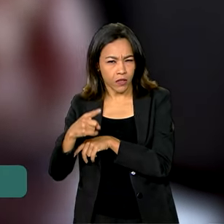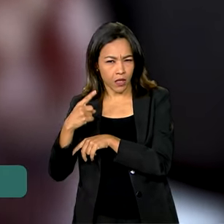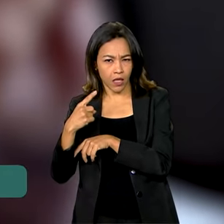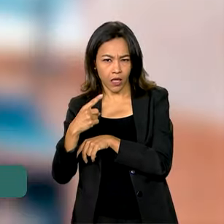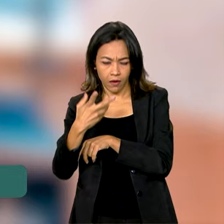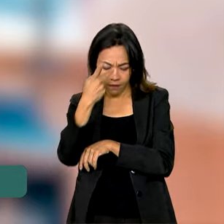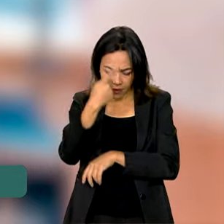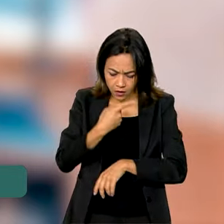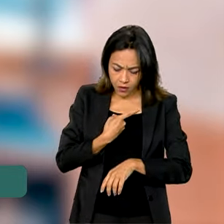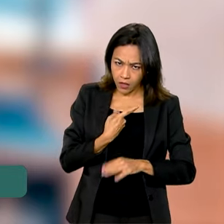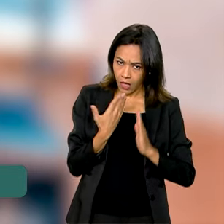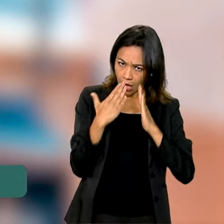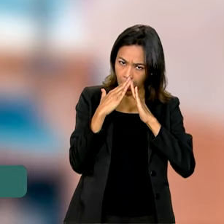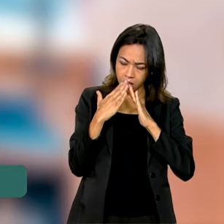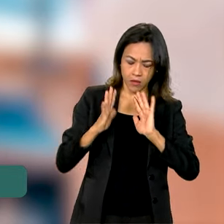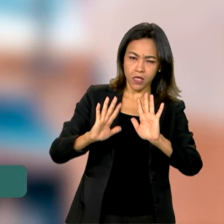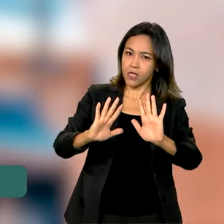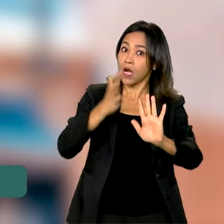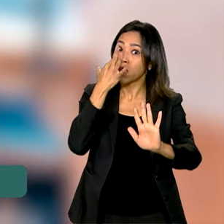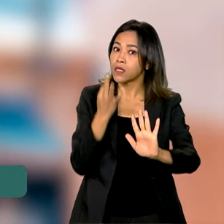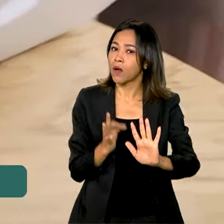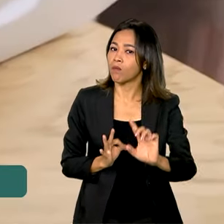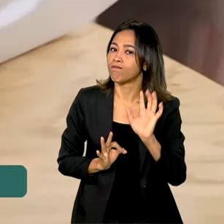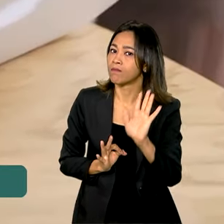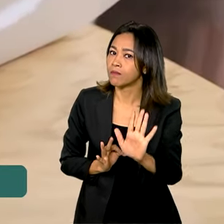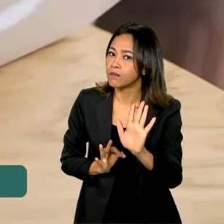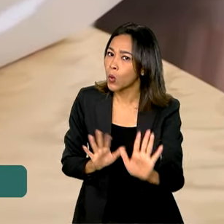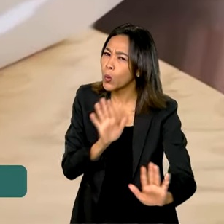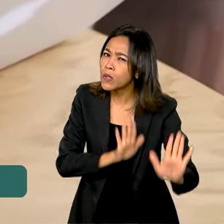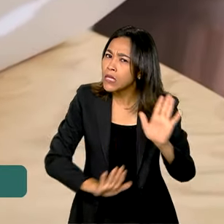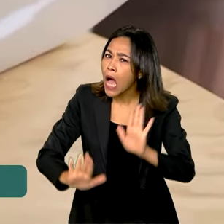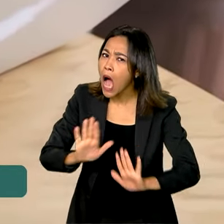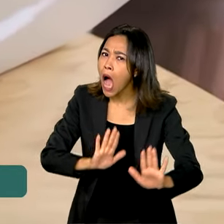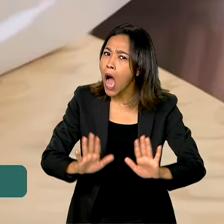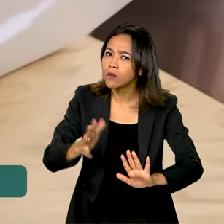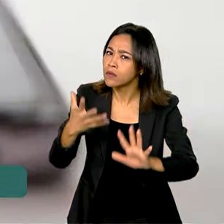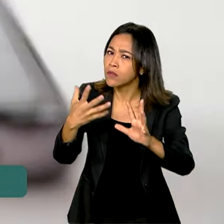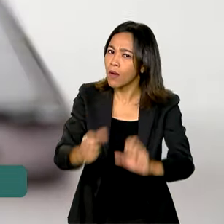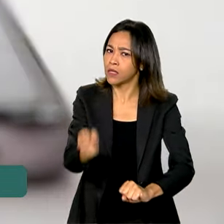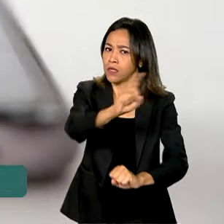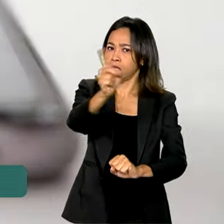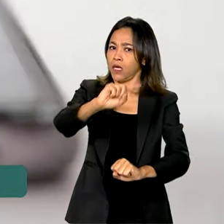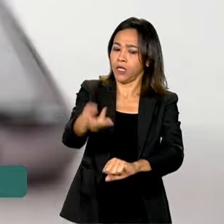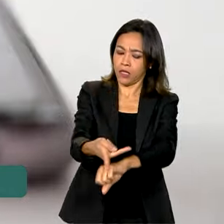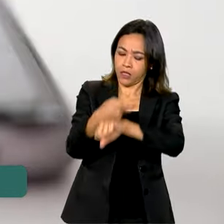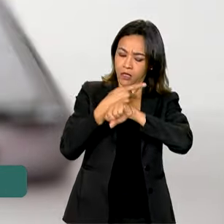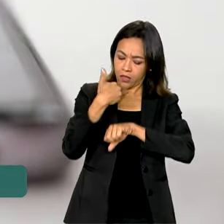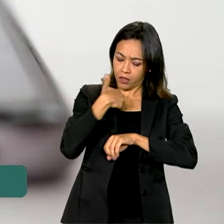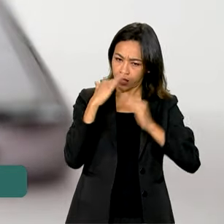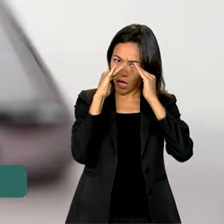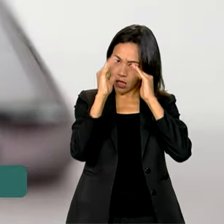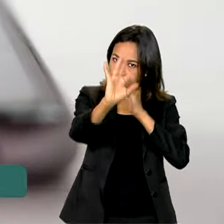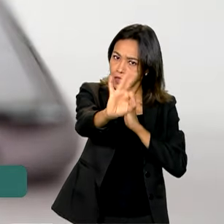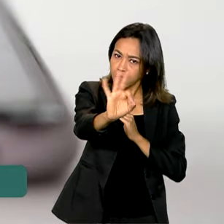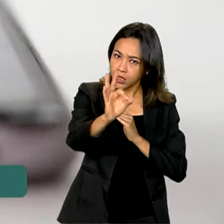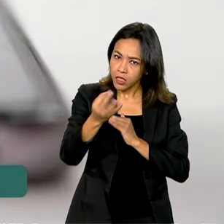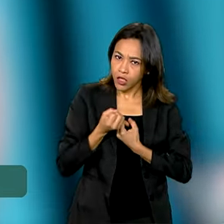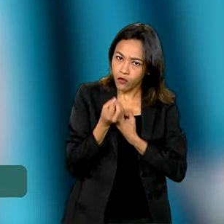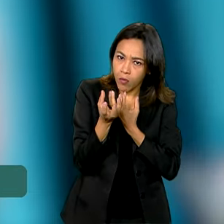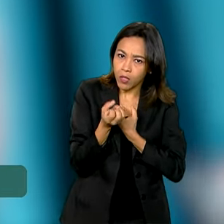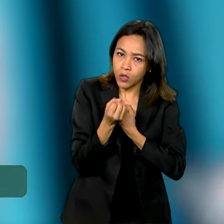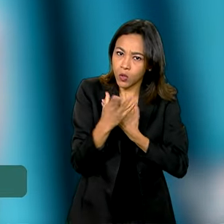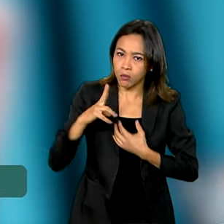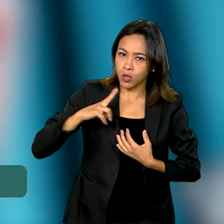desse tipo, preste bastante atenção. Não atenda os falsários. Não forneça nenhum tipo de informação,